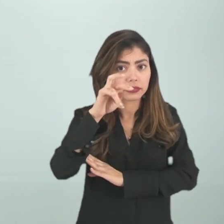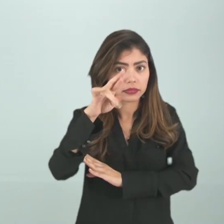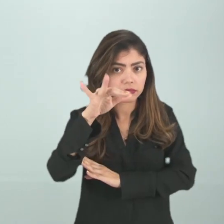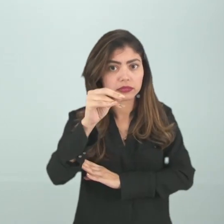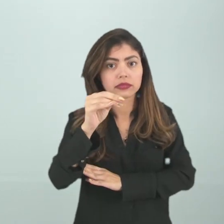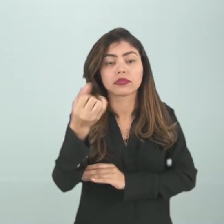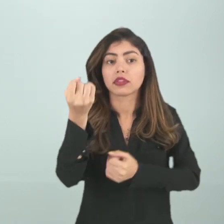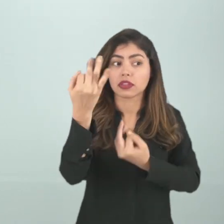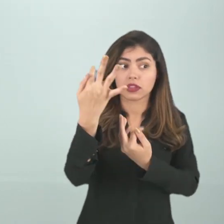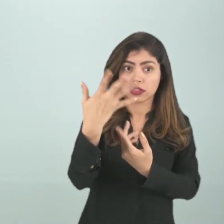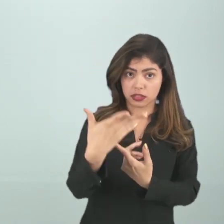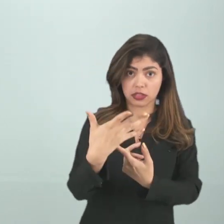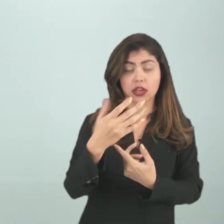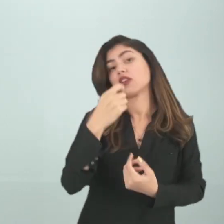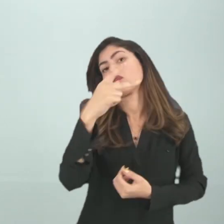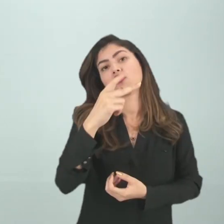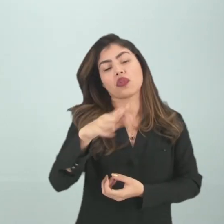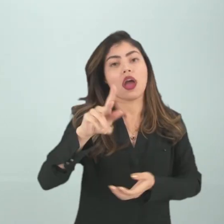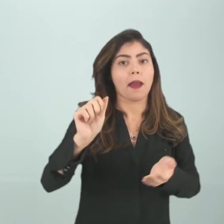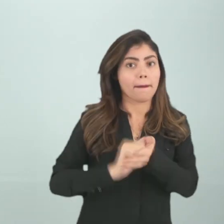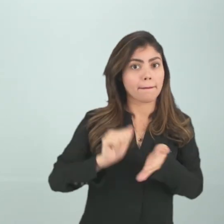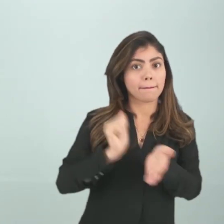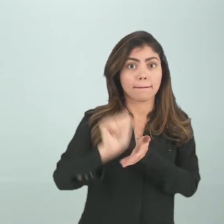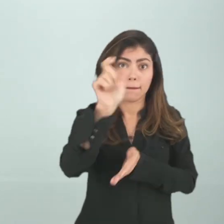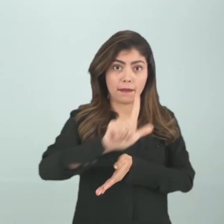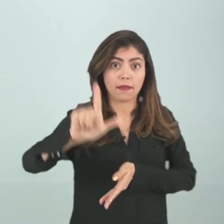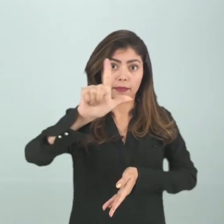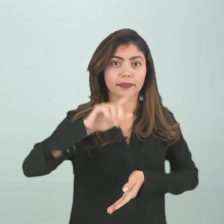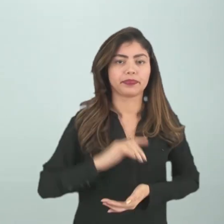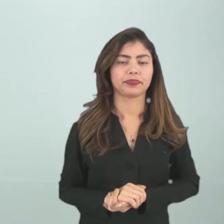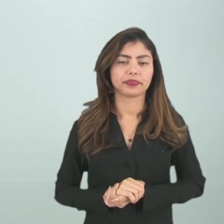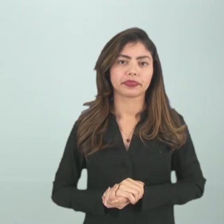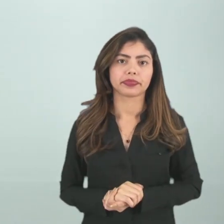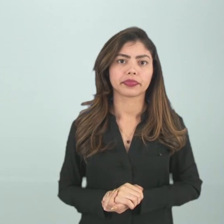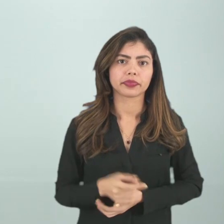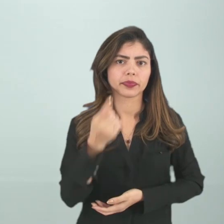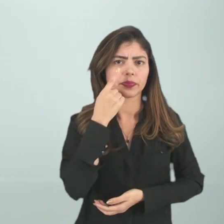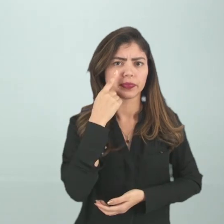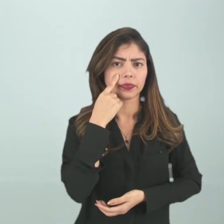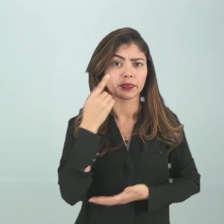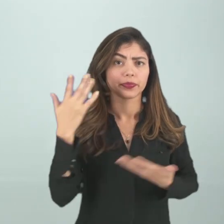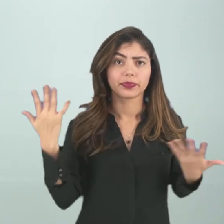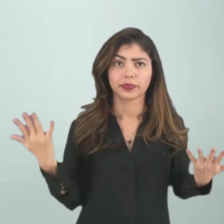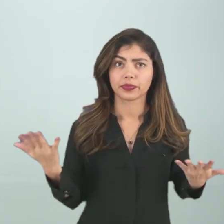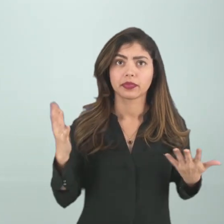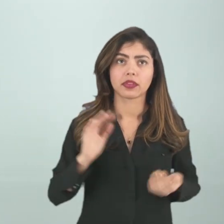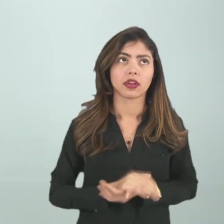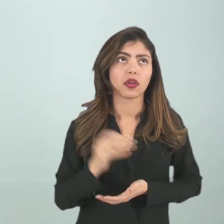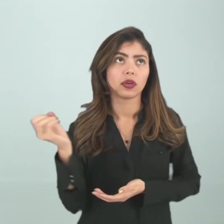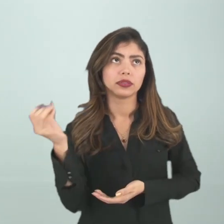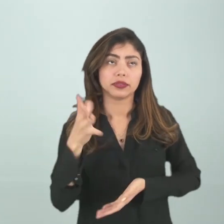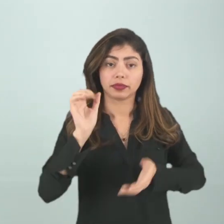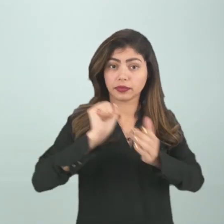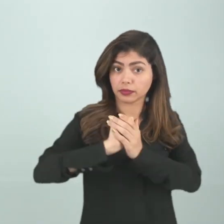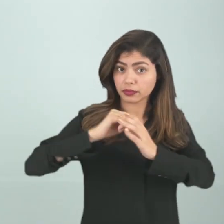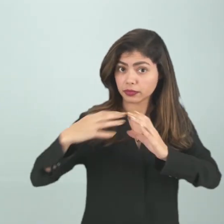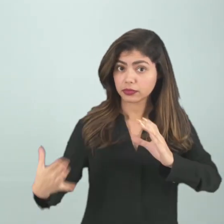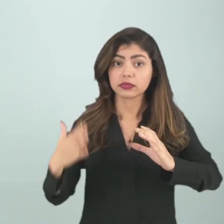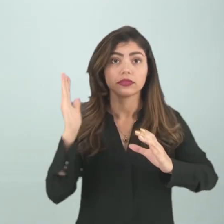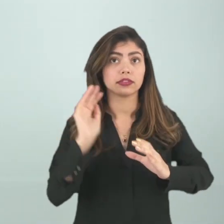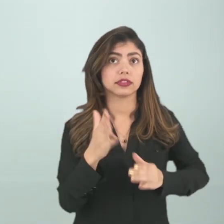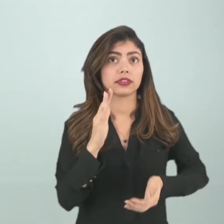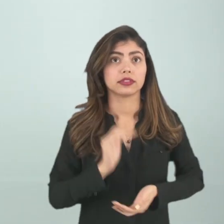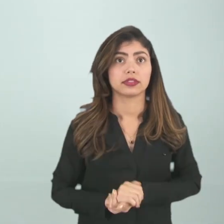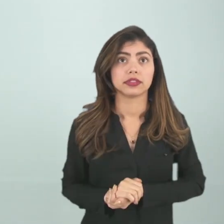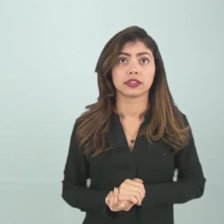narrar suas memórias de um modo literário. Olha, aqui nós já temos uma nova característica, as